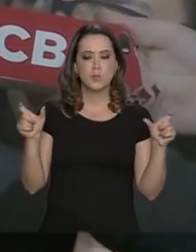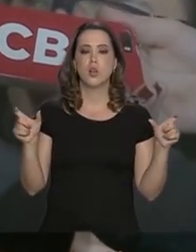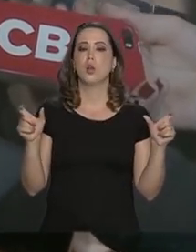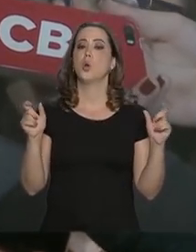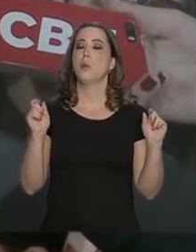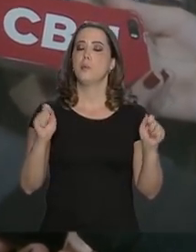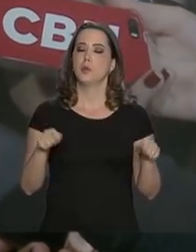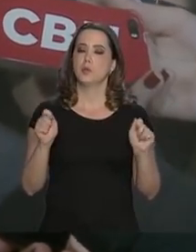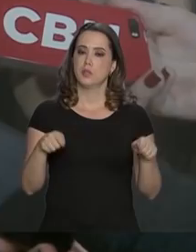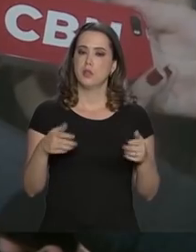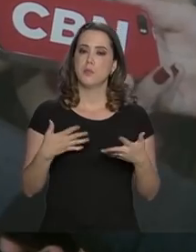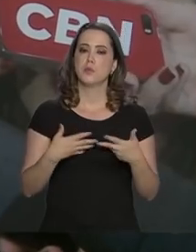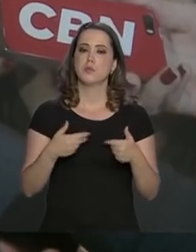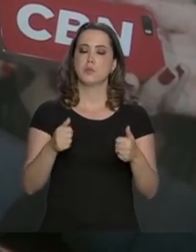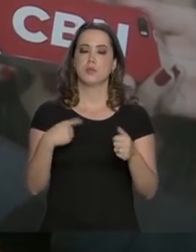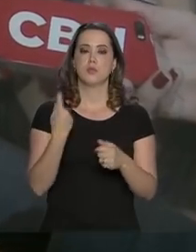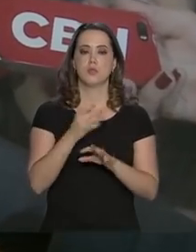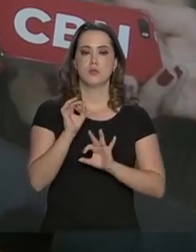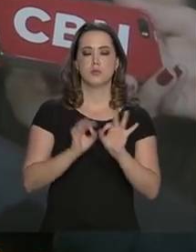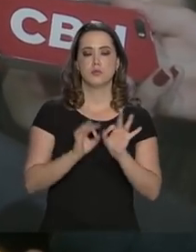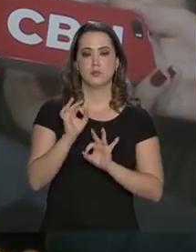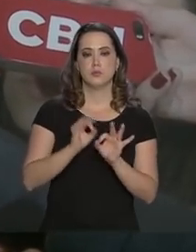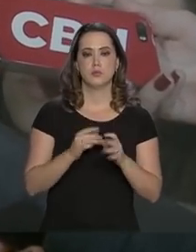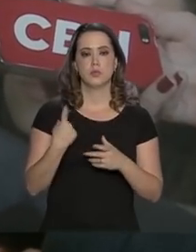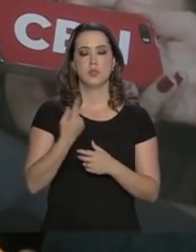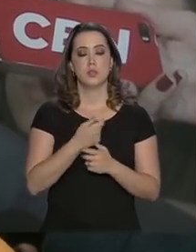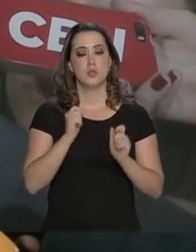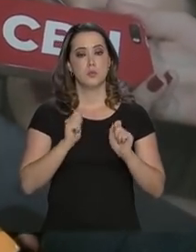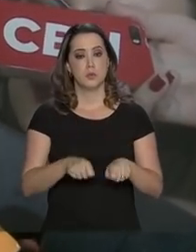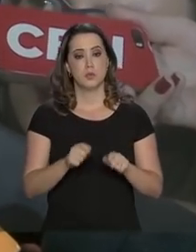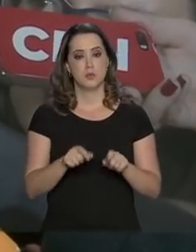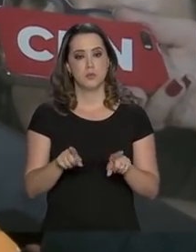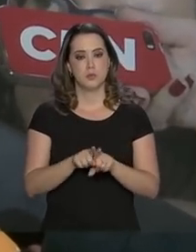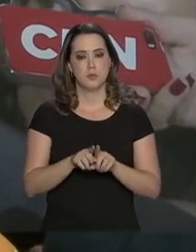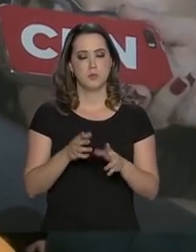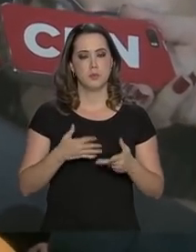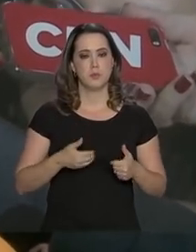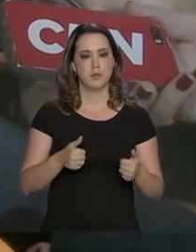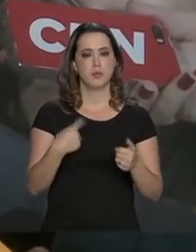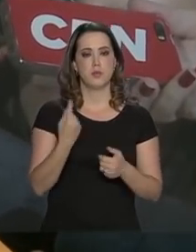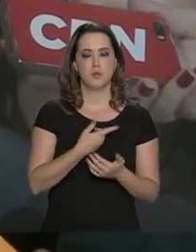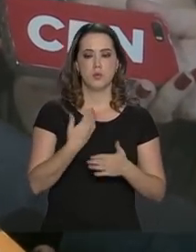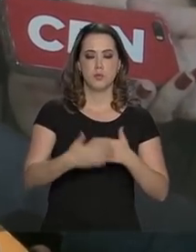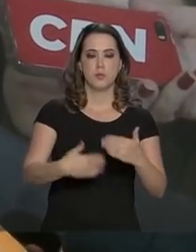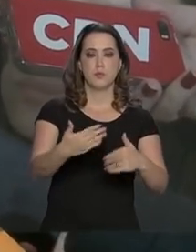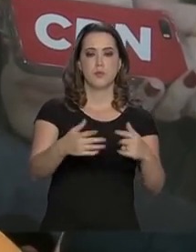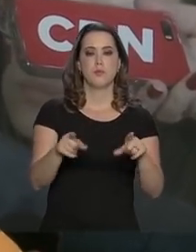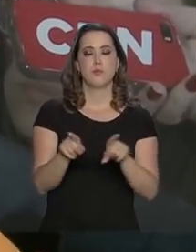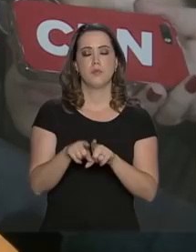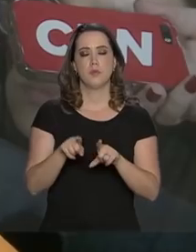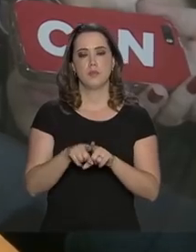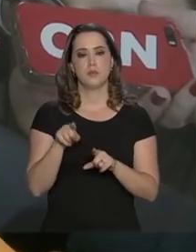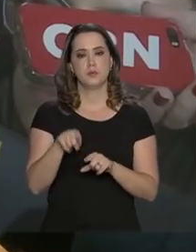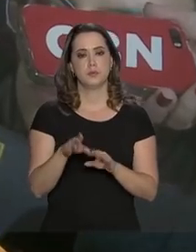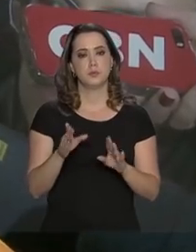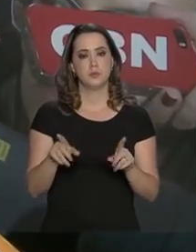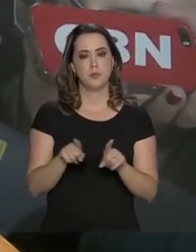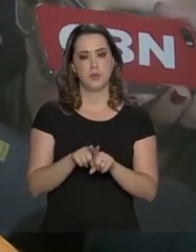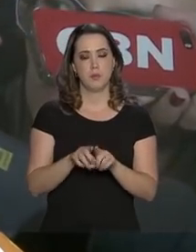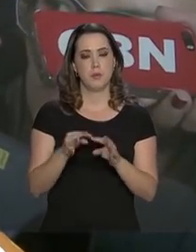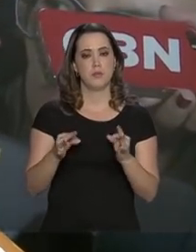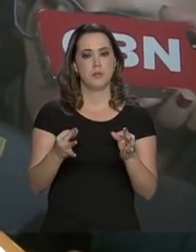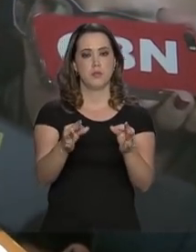nós podemos otimizar nossas estruturas, nós podemos otimizar os nossos processos e até a parte